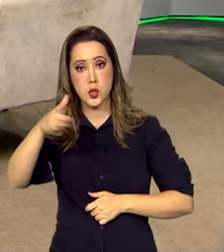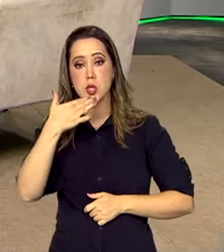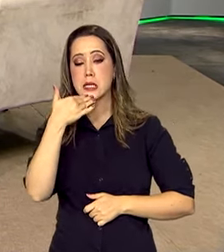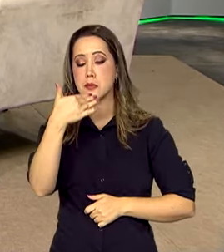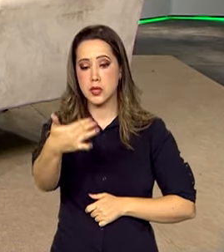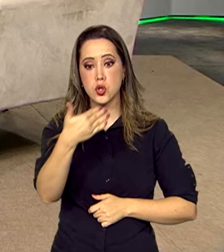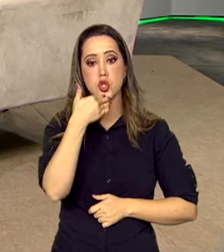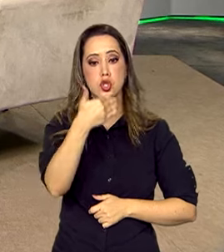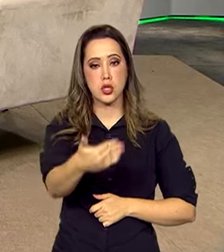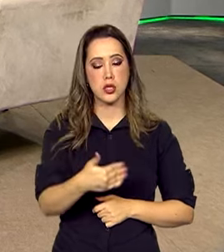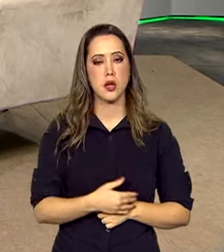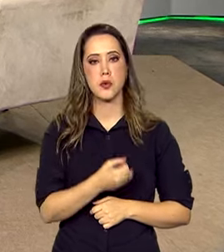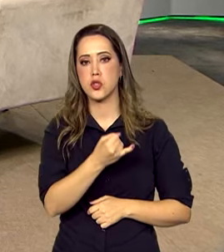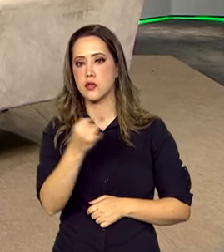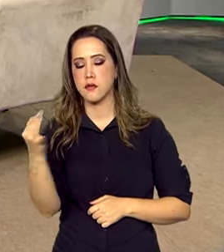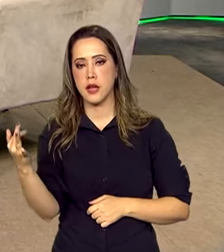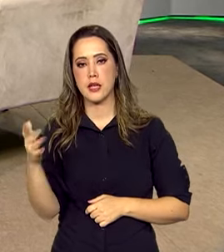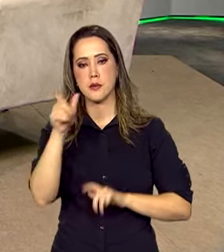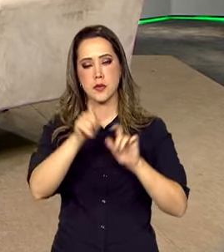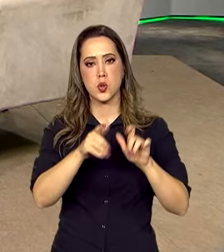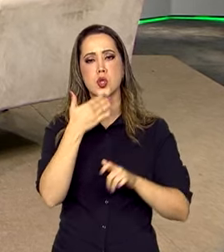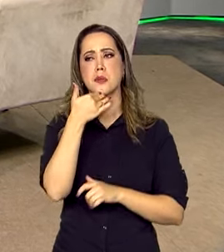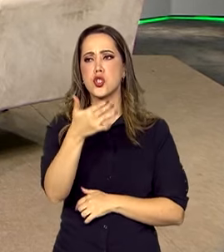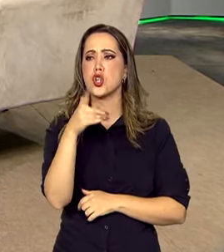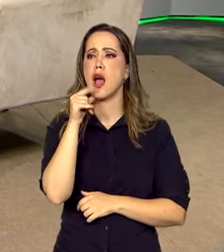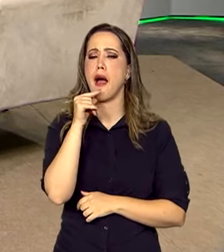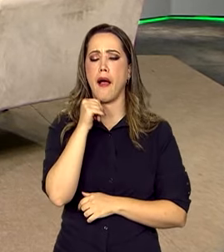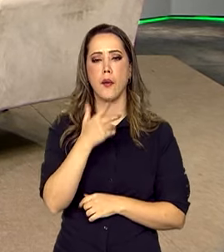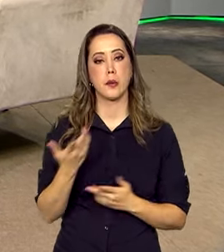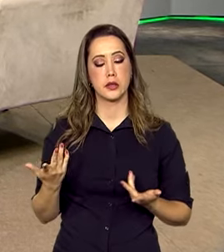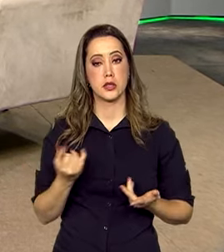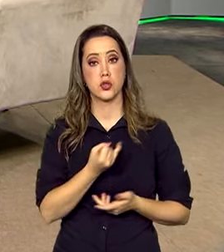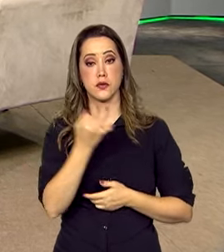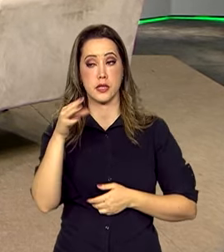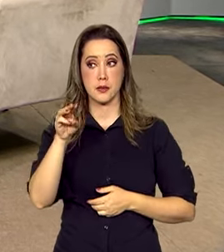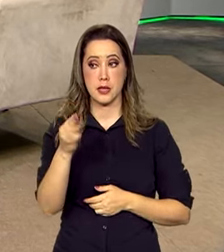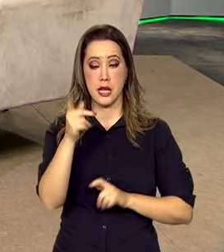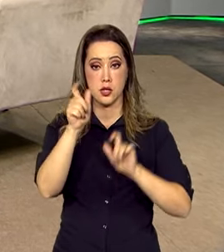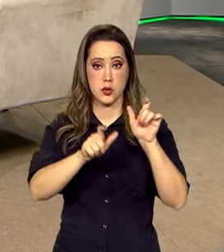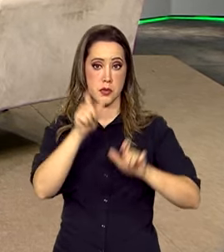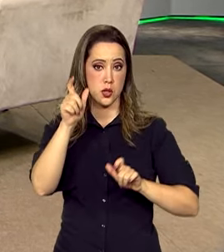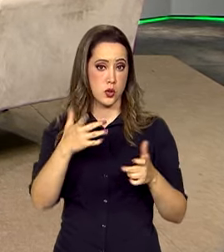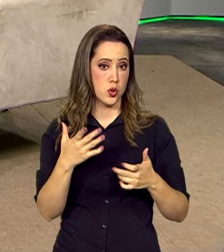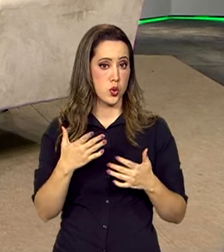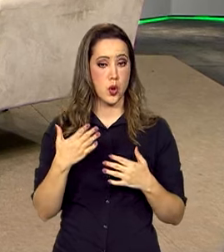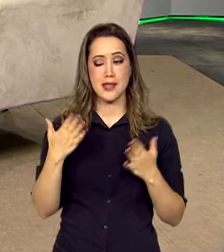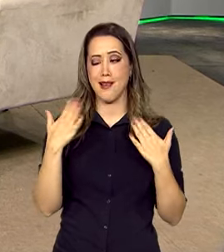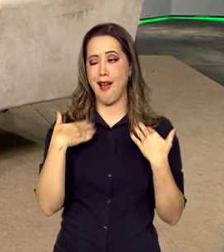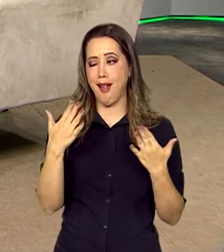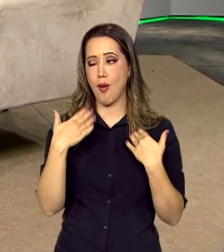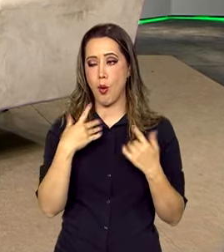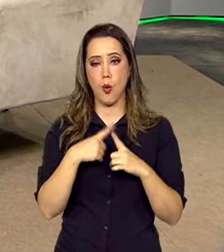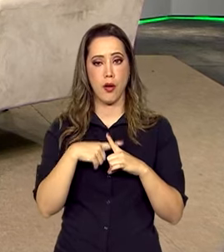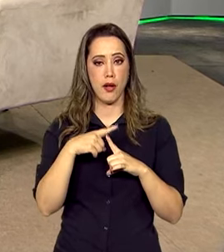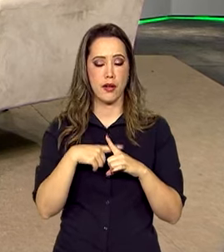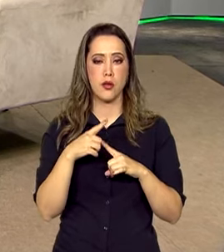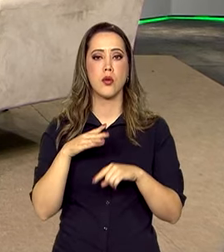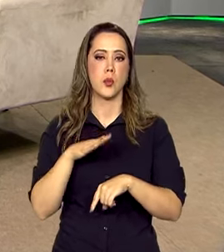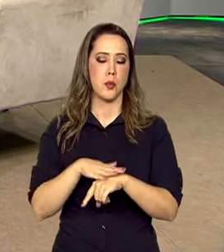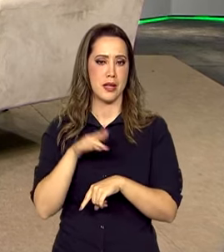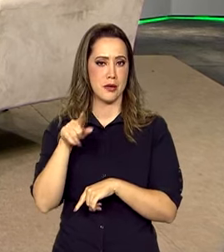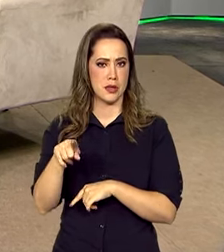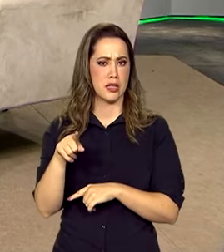Pela água, né? Muita gente, muito calor, secretário? Milhares de pessoas, uma sensação térmica de 60 graus, de fato, era uma situação